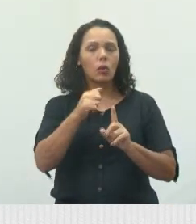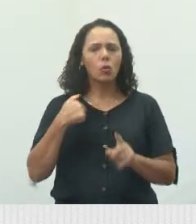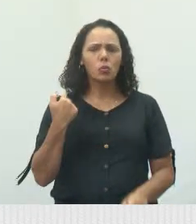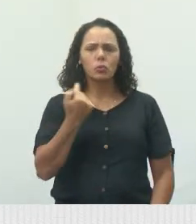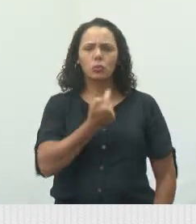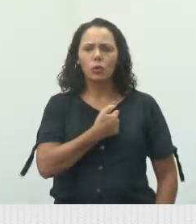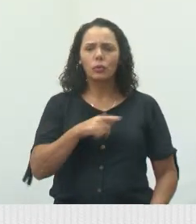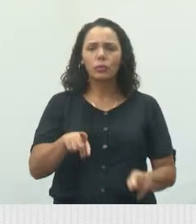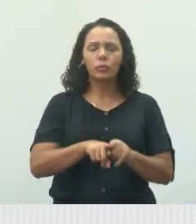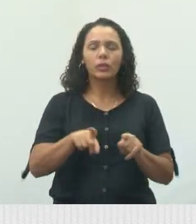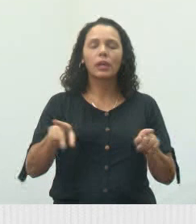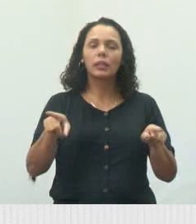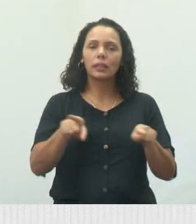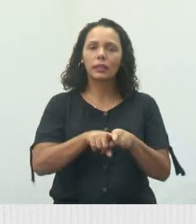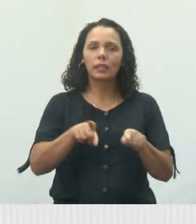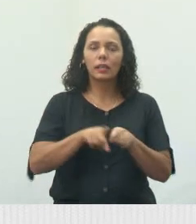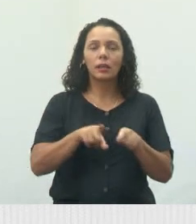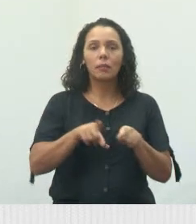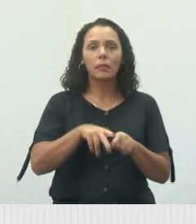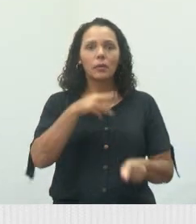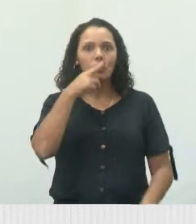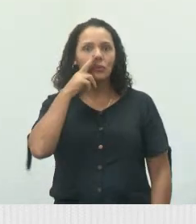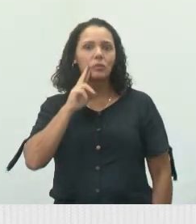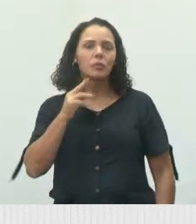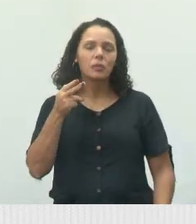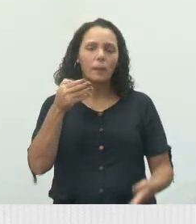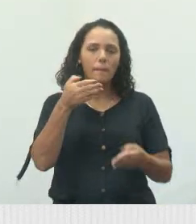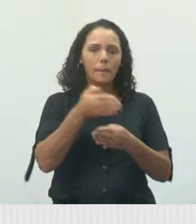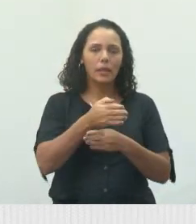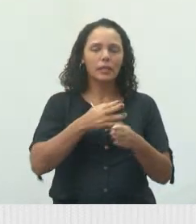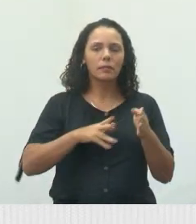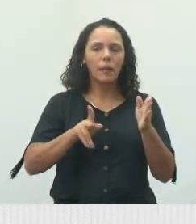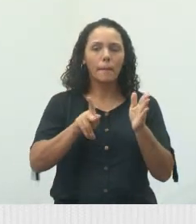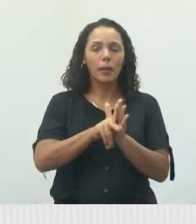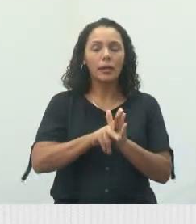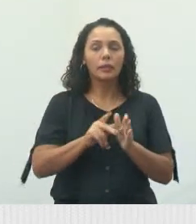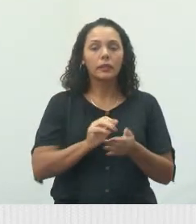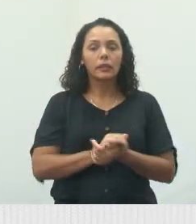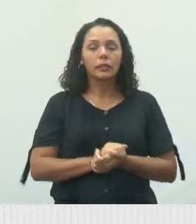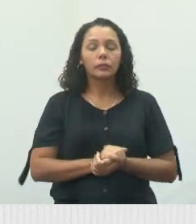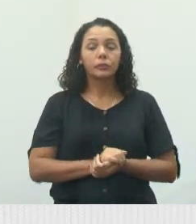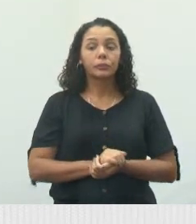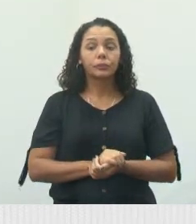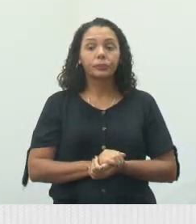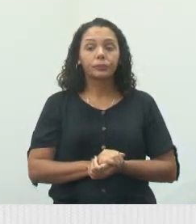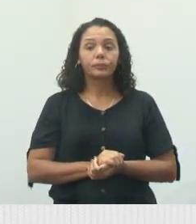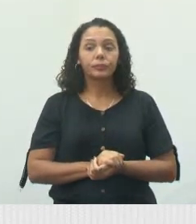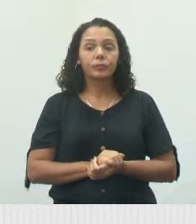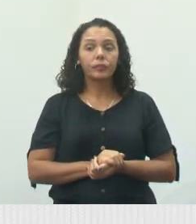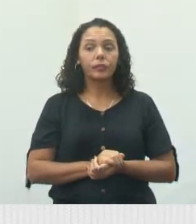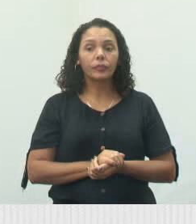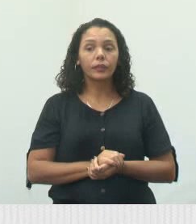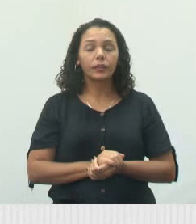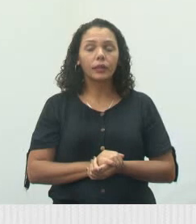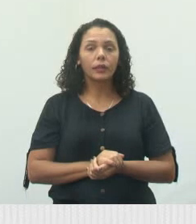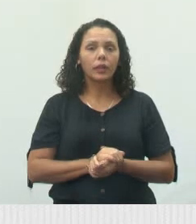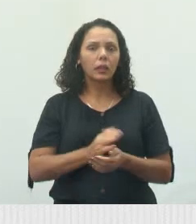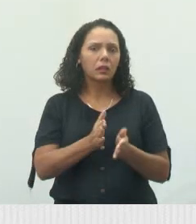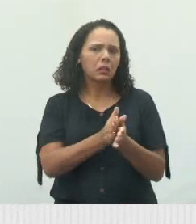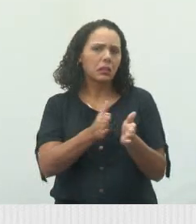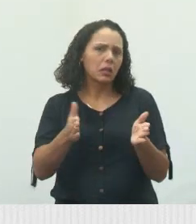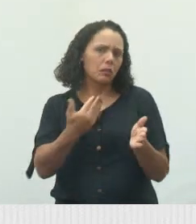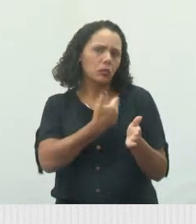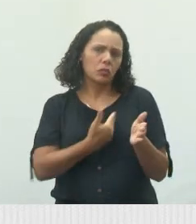temos também o vereador Rogério Timóteo. Tarcísio sempre presente, né? Em pouco tempo de